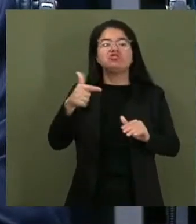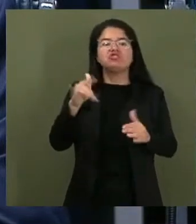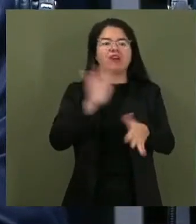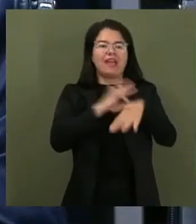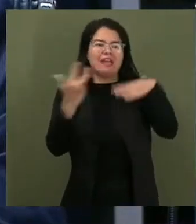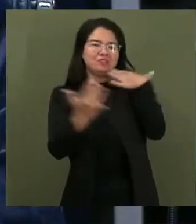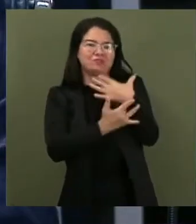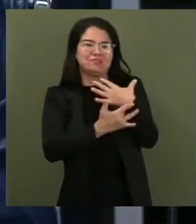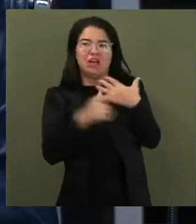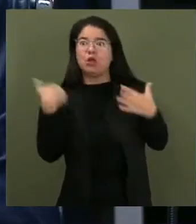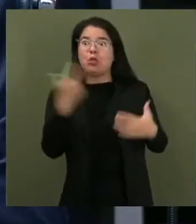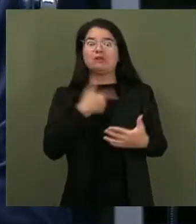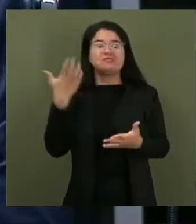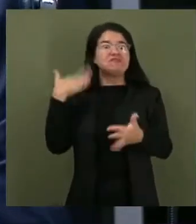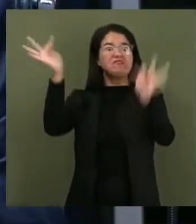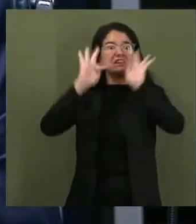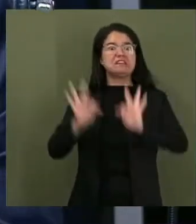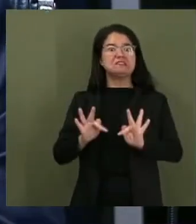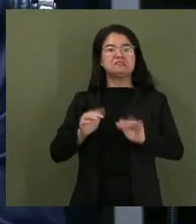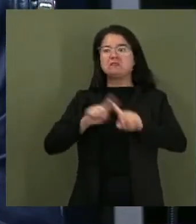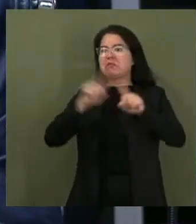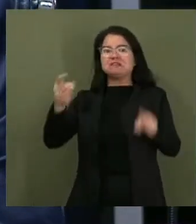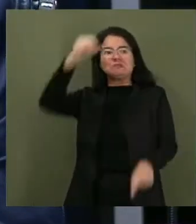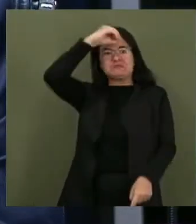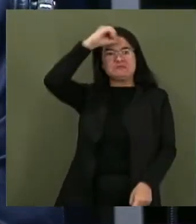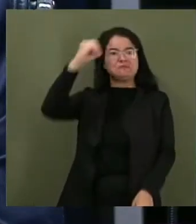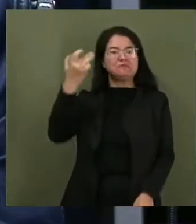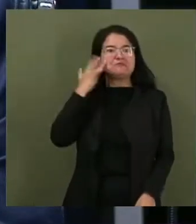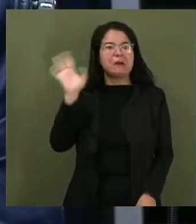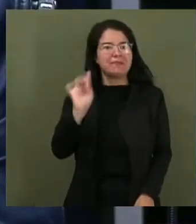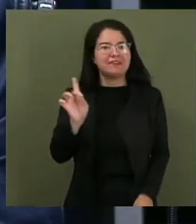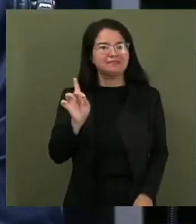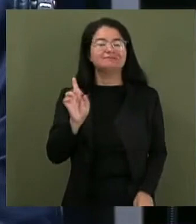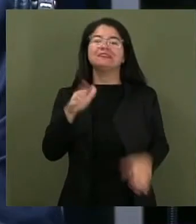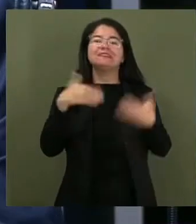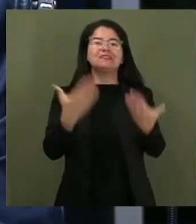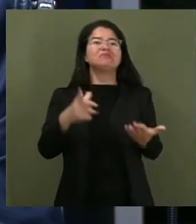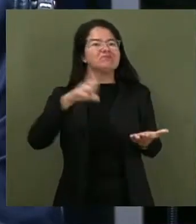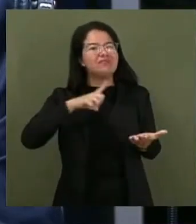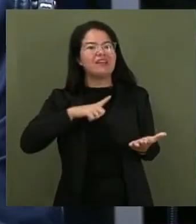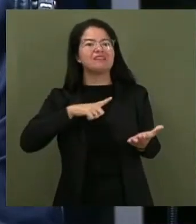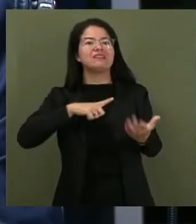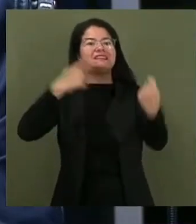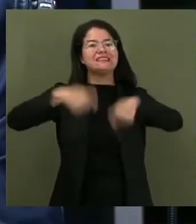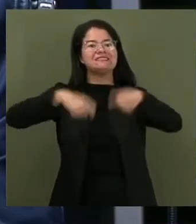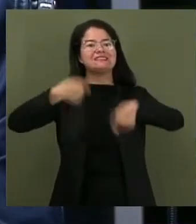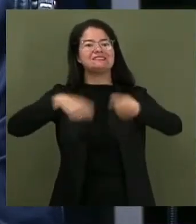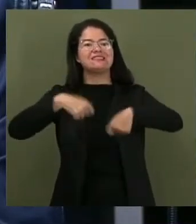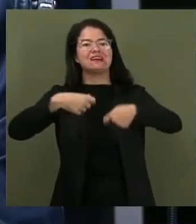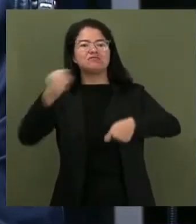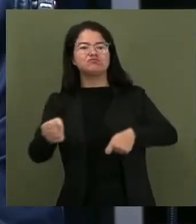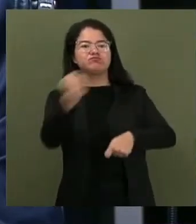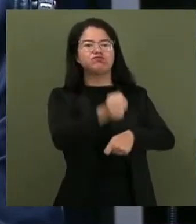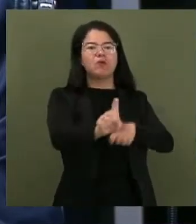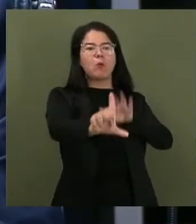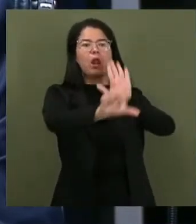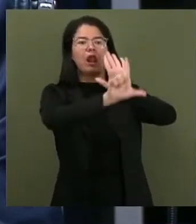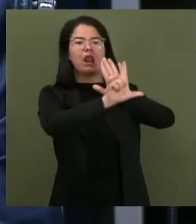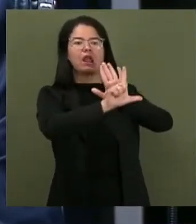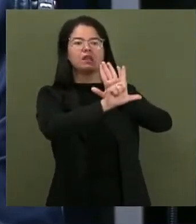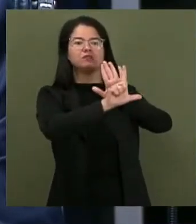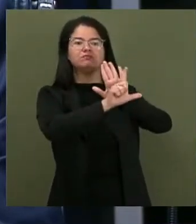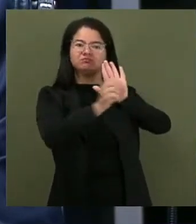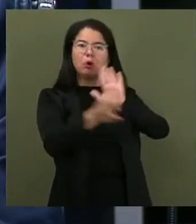sabíamos. Há necessidade dessa regulamentação, do tratamento da